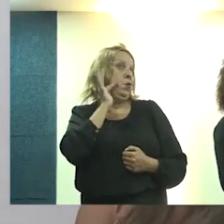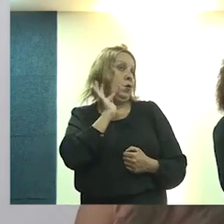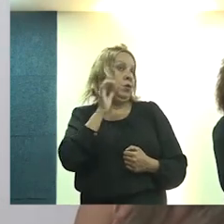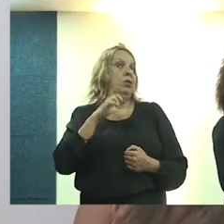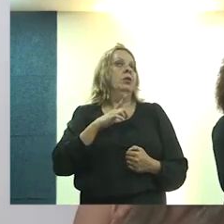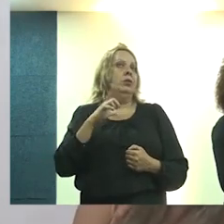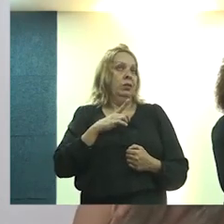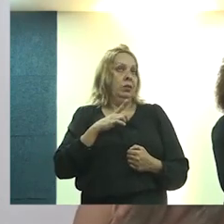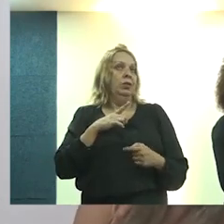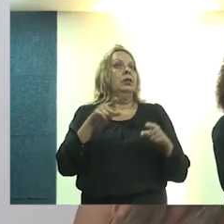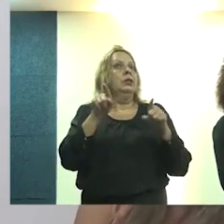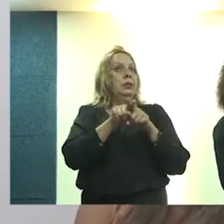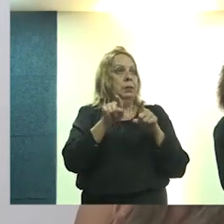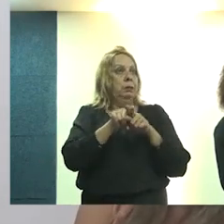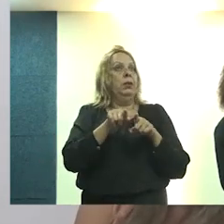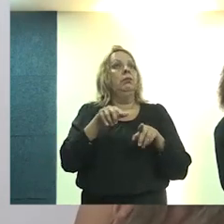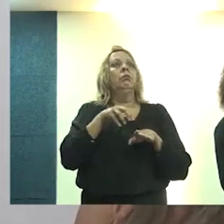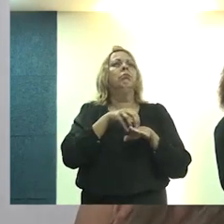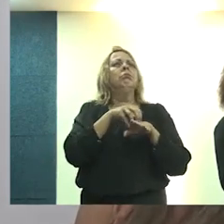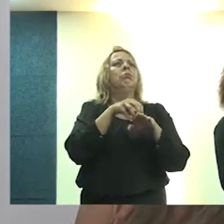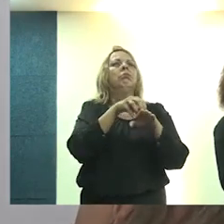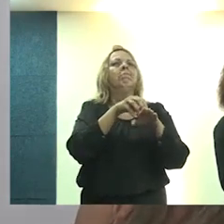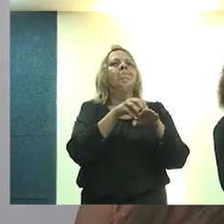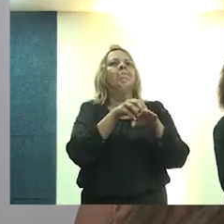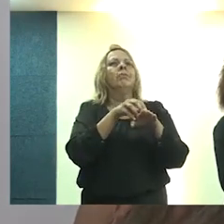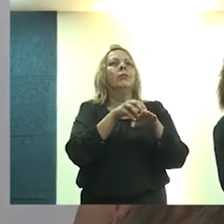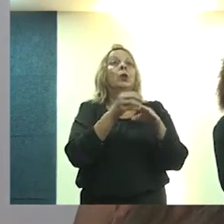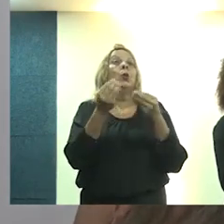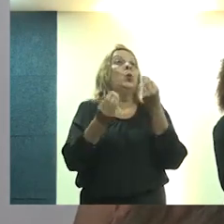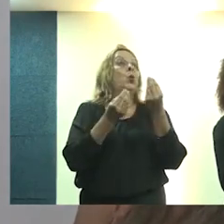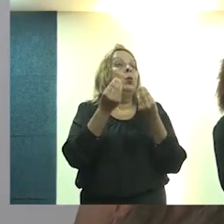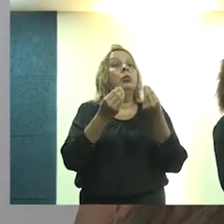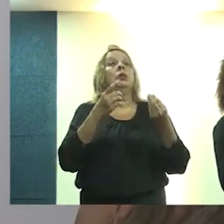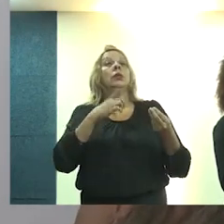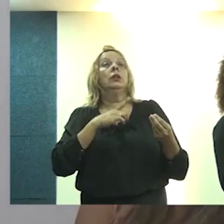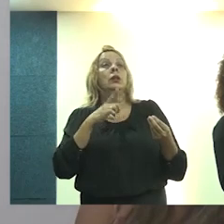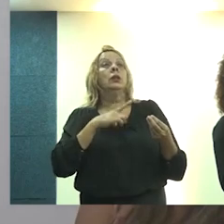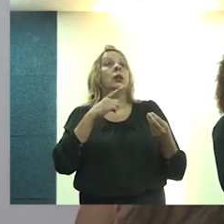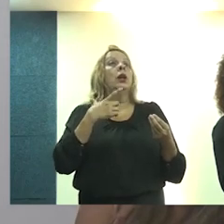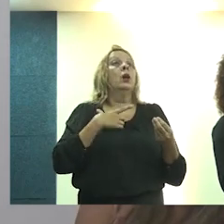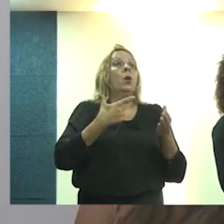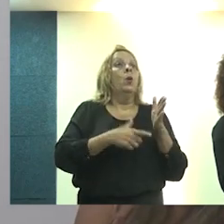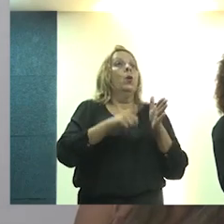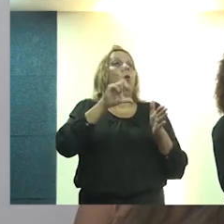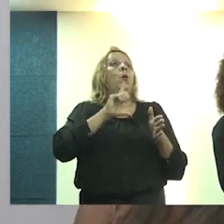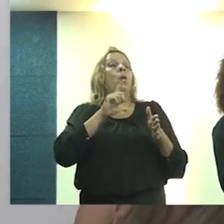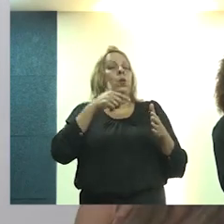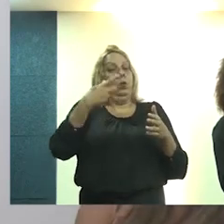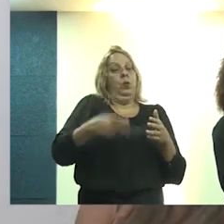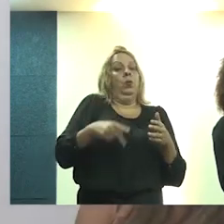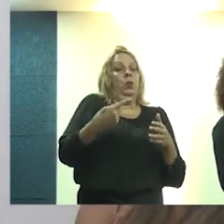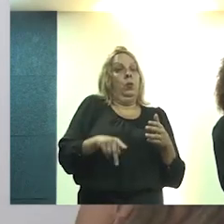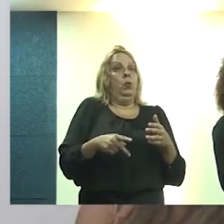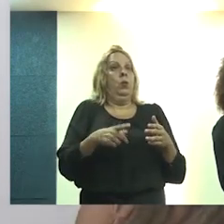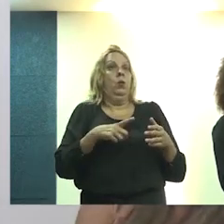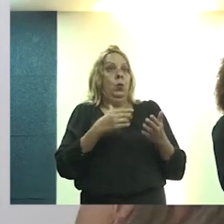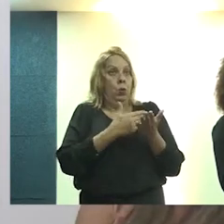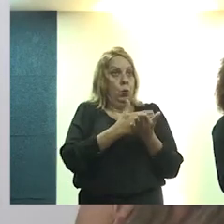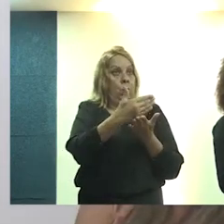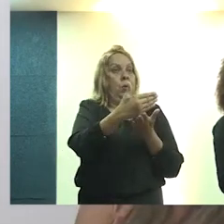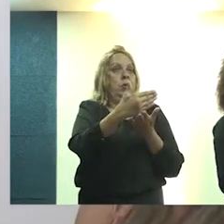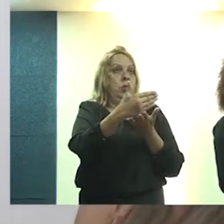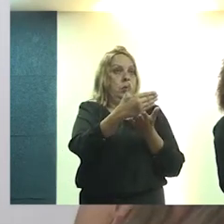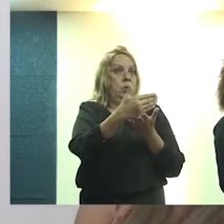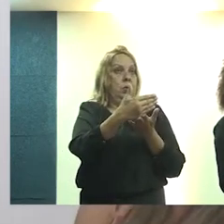estava também em deslocamento, mas, como havia necessidade de anteciparmos aqui o